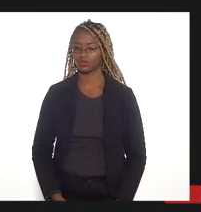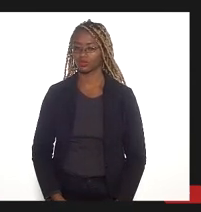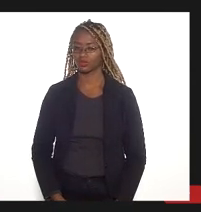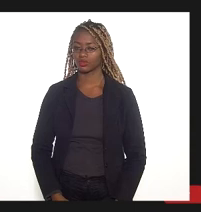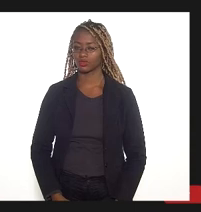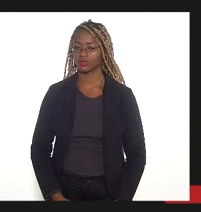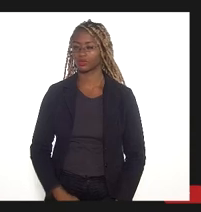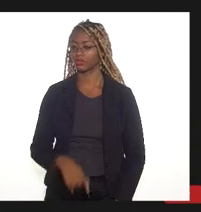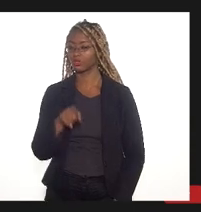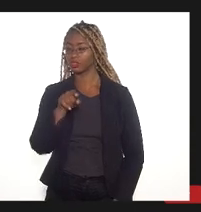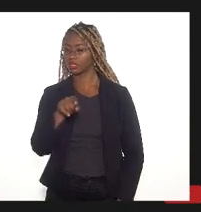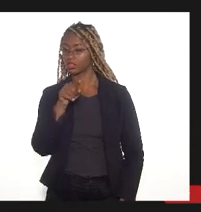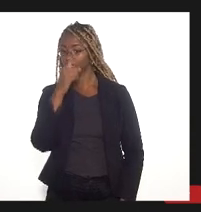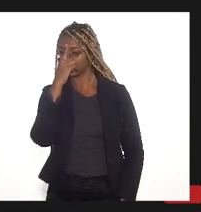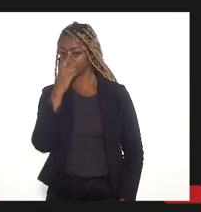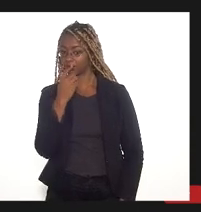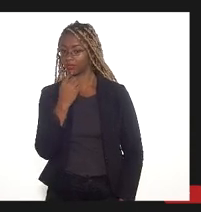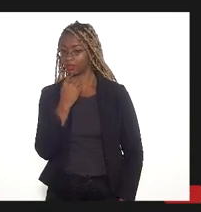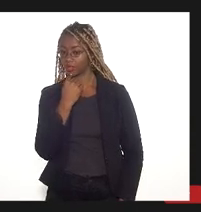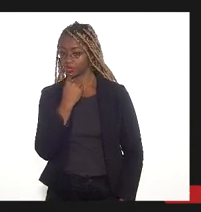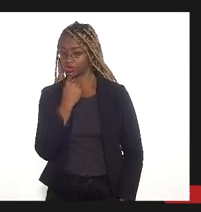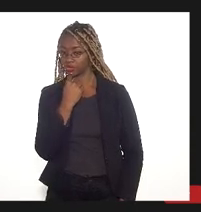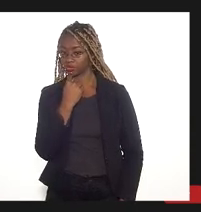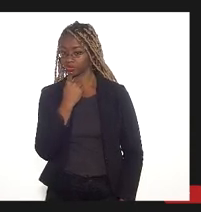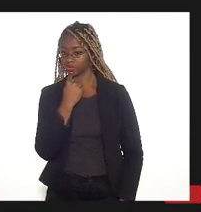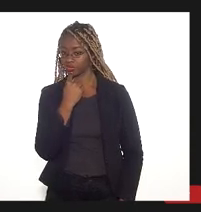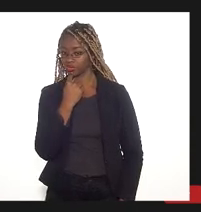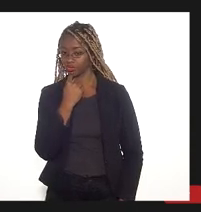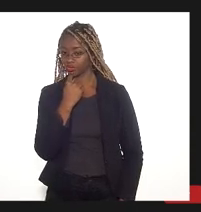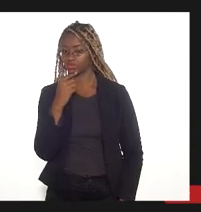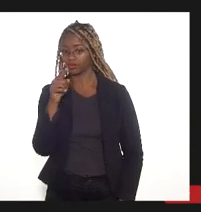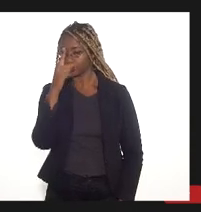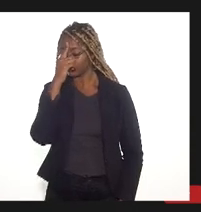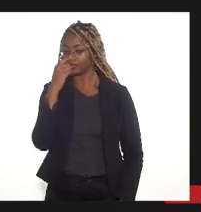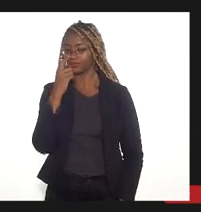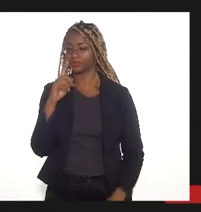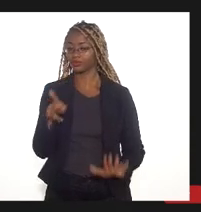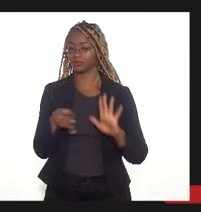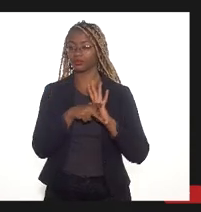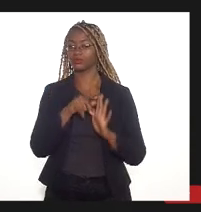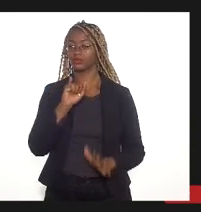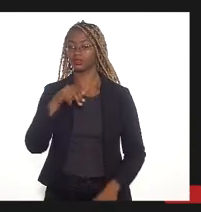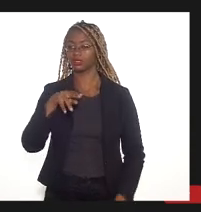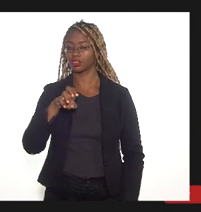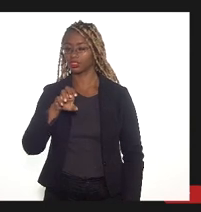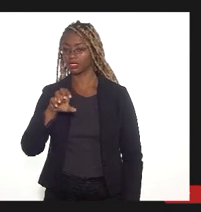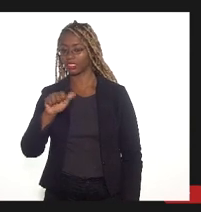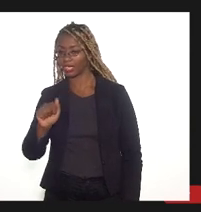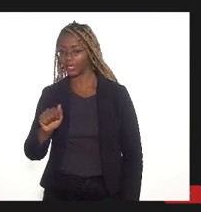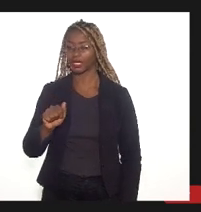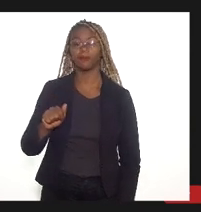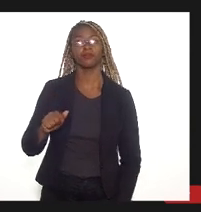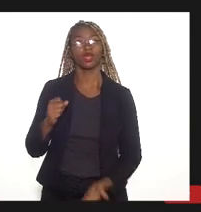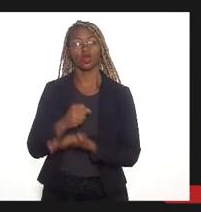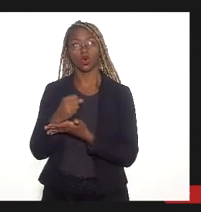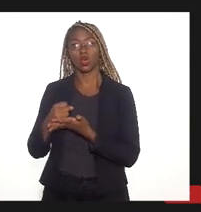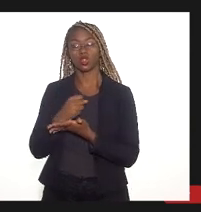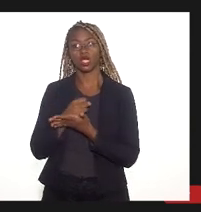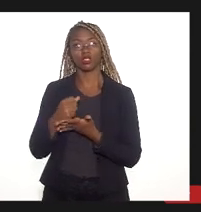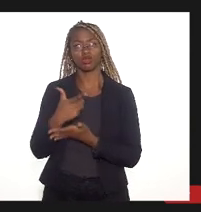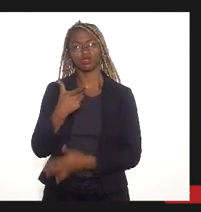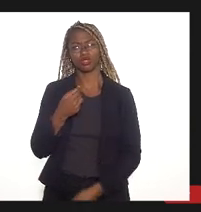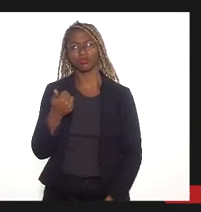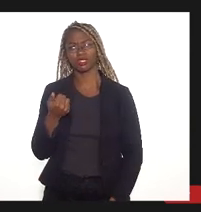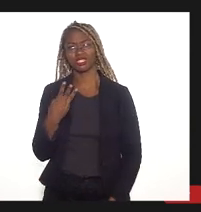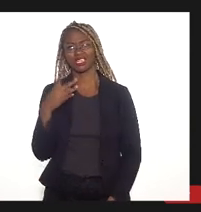Aí essa imagem é uma imagem do INEA. O INEA contratou a COP em 2013